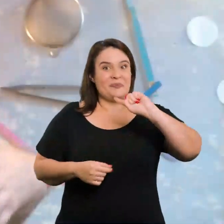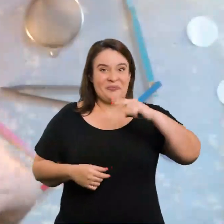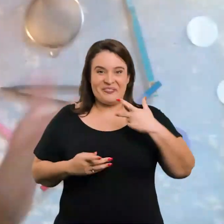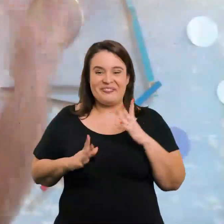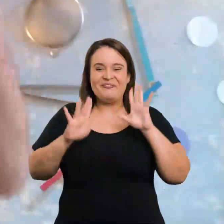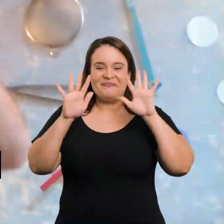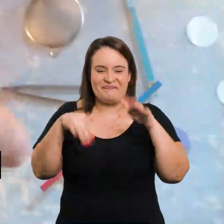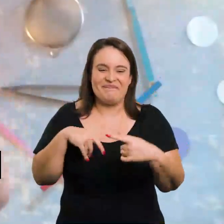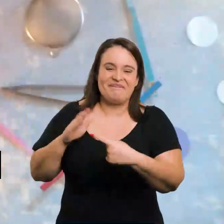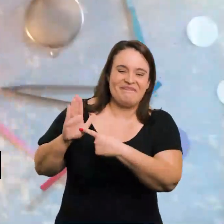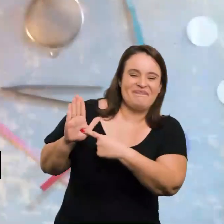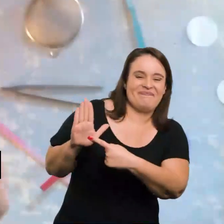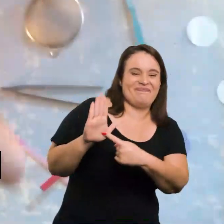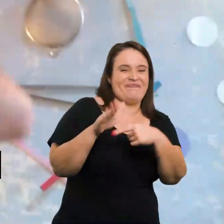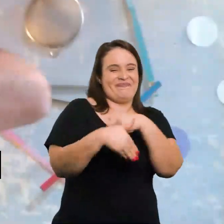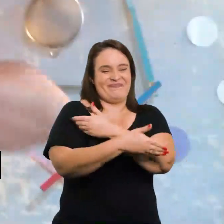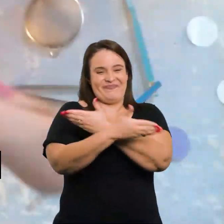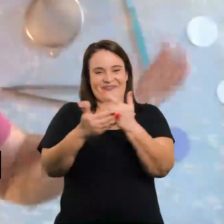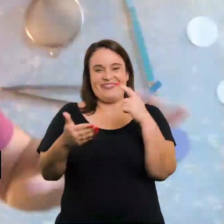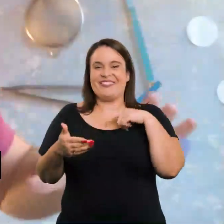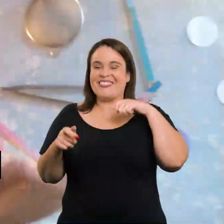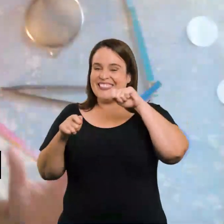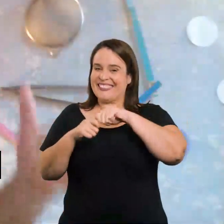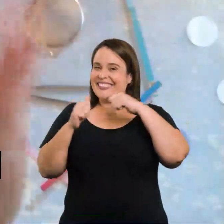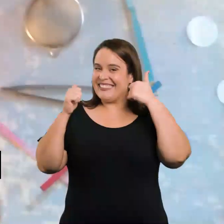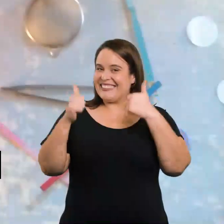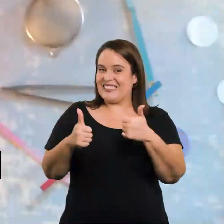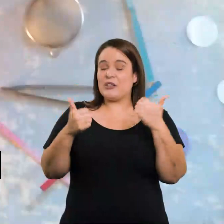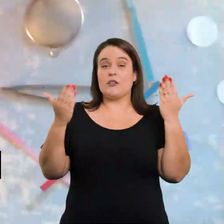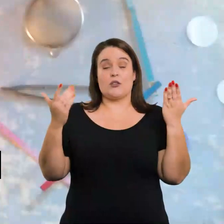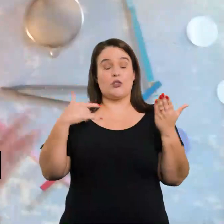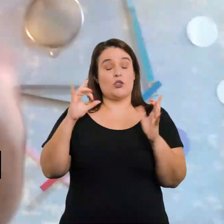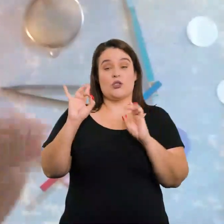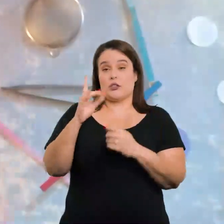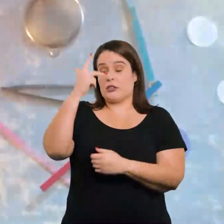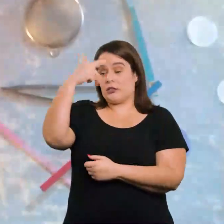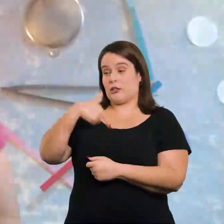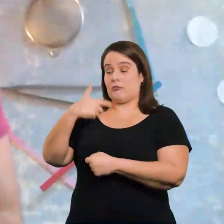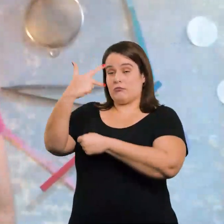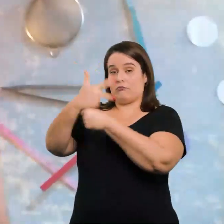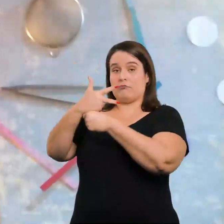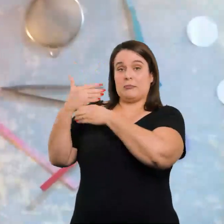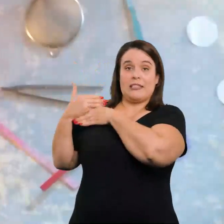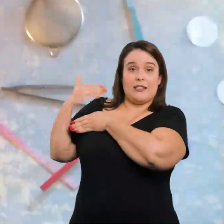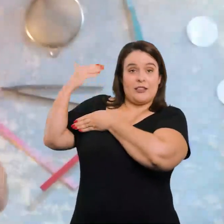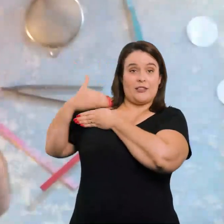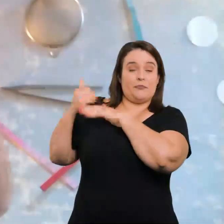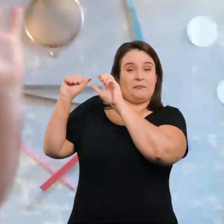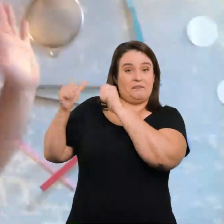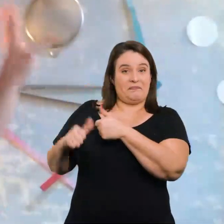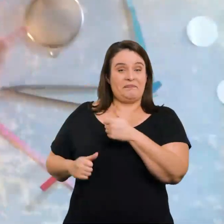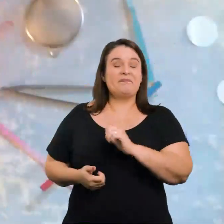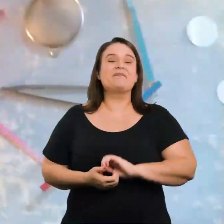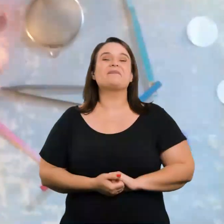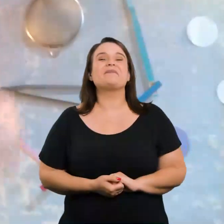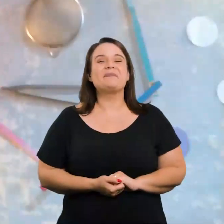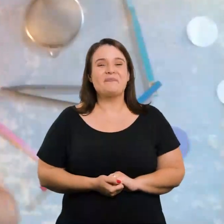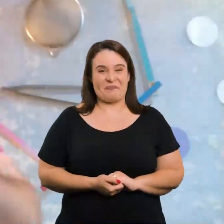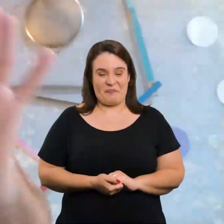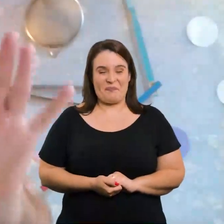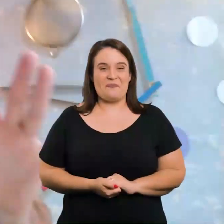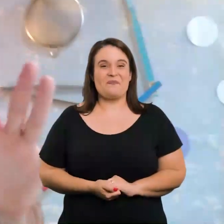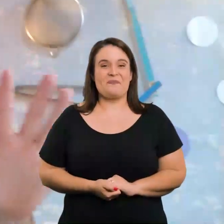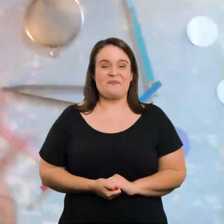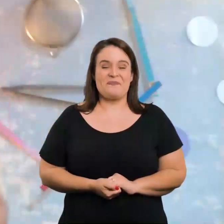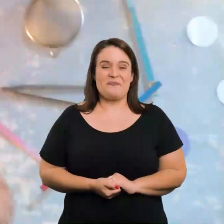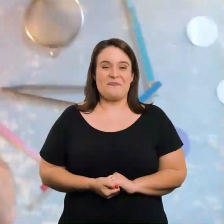o que eu estou usando. No final, eu mostro para todo mundo o que eu fiz, tá bom? Então, por enquanto, fico só eu e a parede com a minha escultura